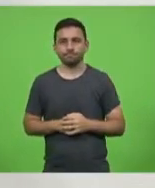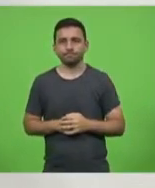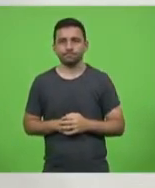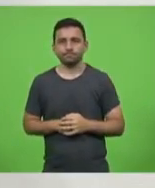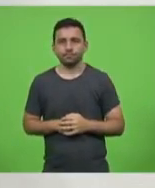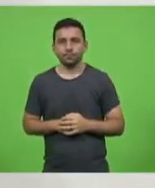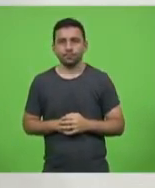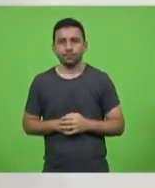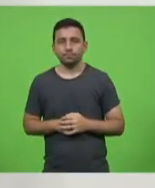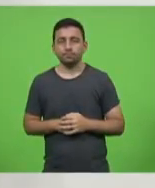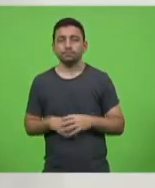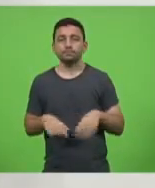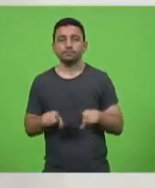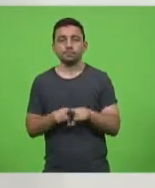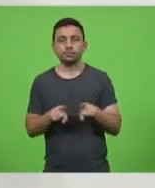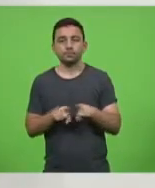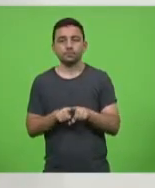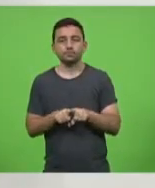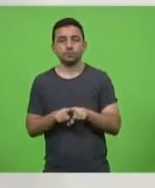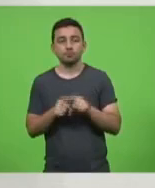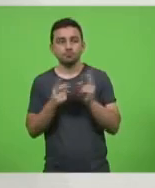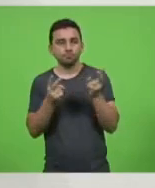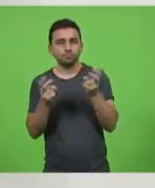e, ao mesmo tempo, vendo que,